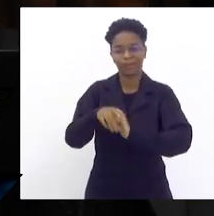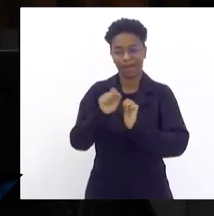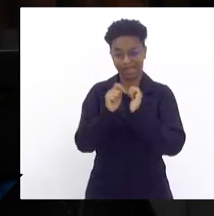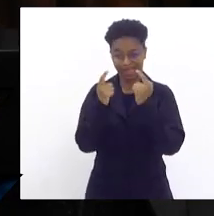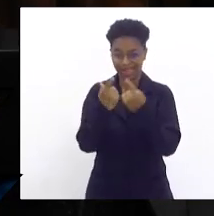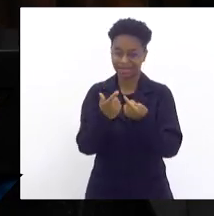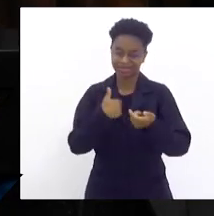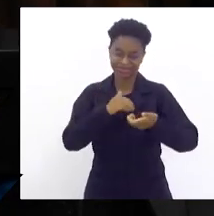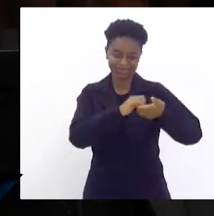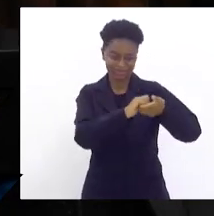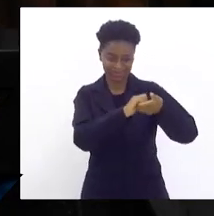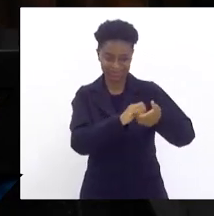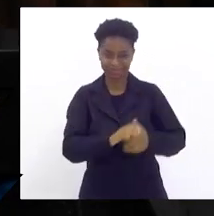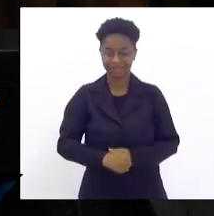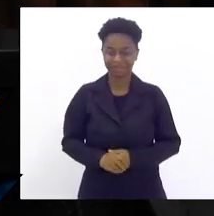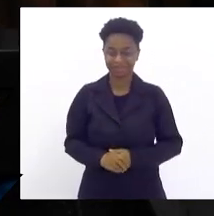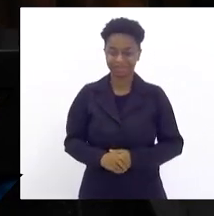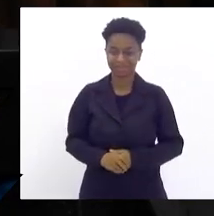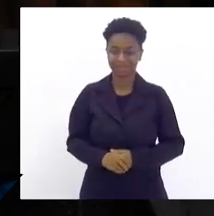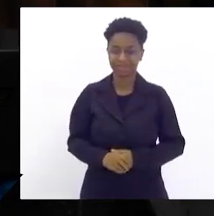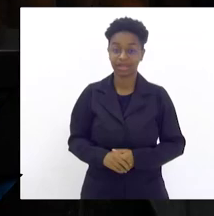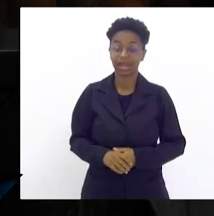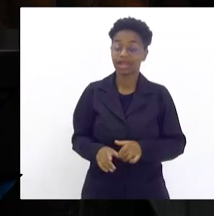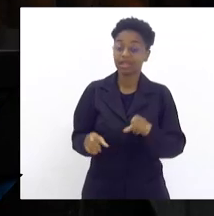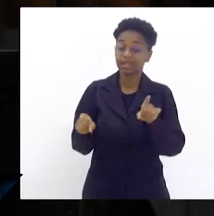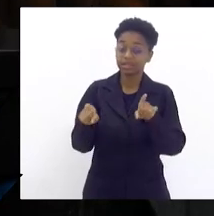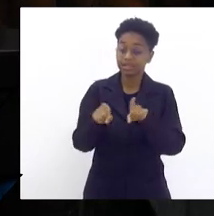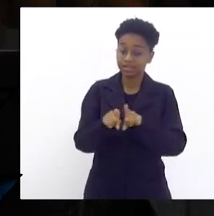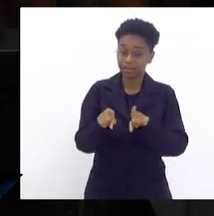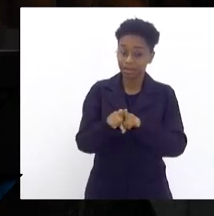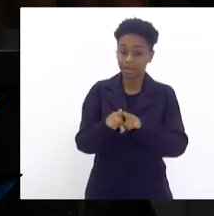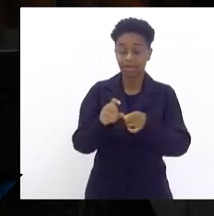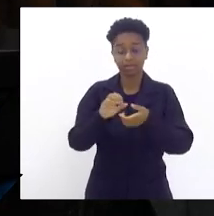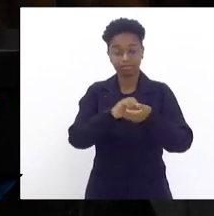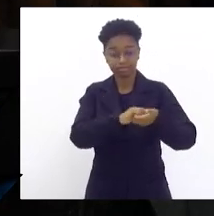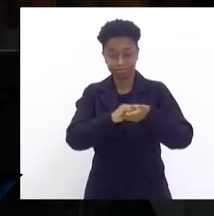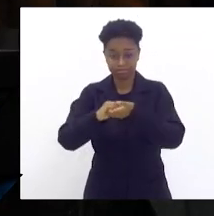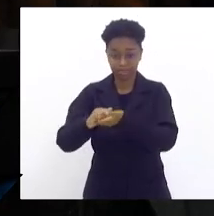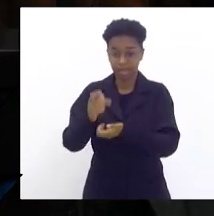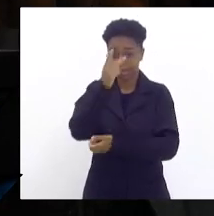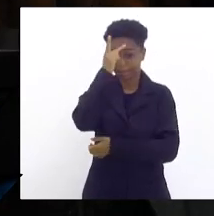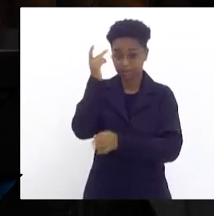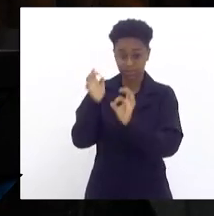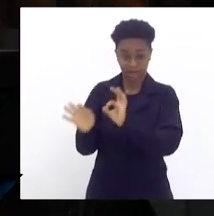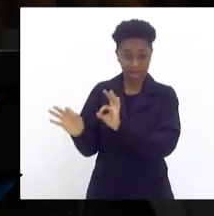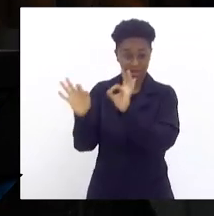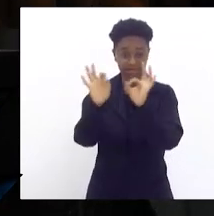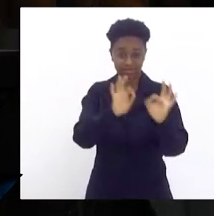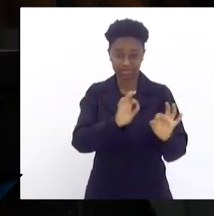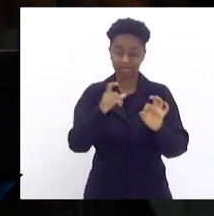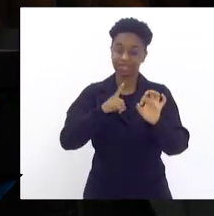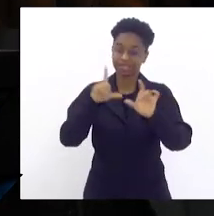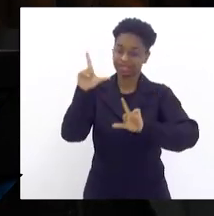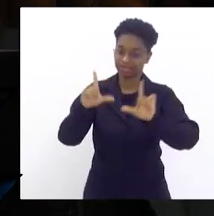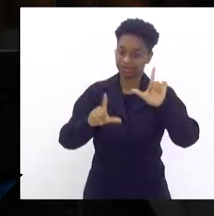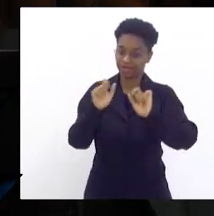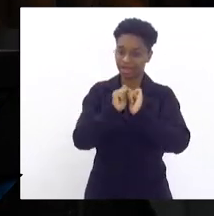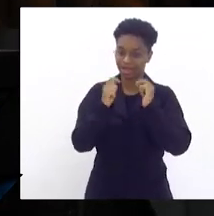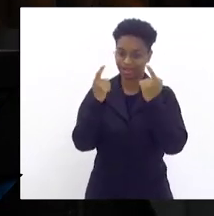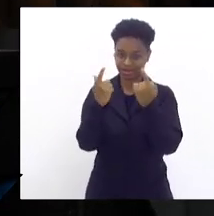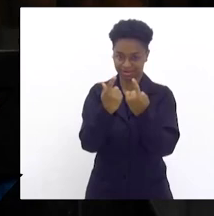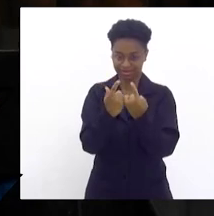excelência. Queria cumprimentar as senhoras e senhores telespectadores da TV Alérgia,